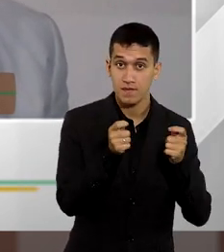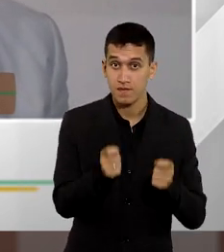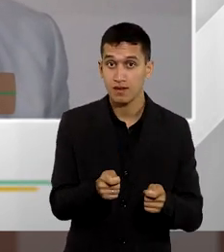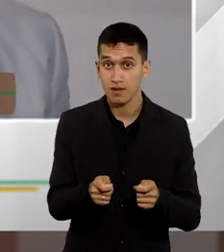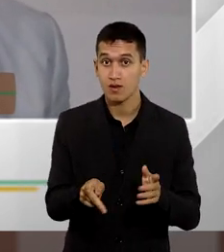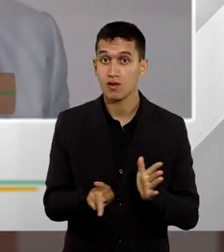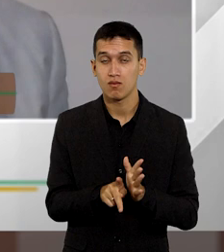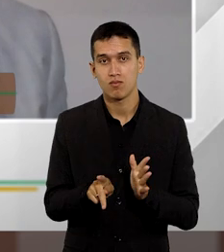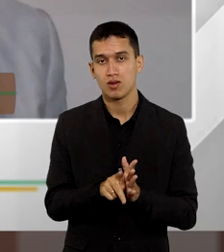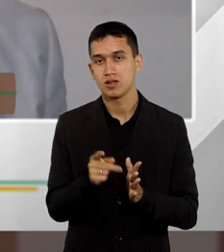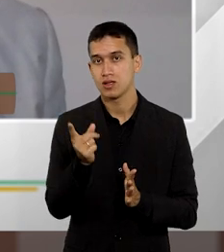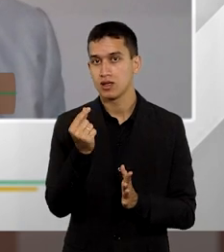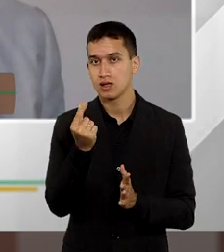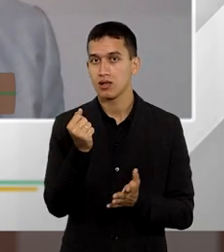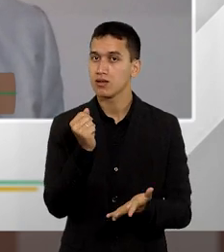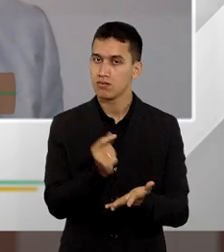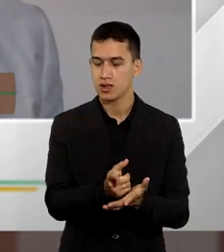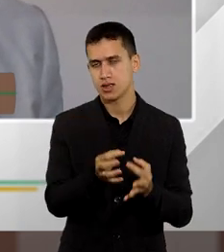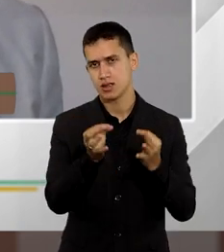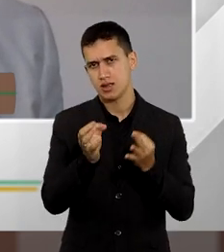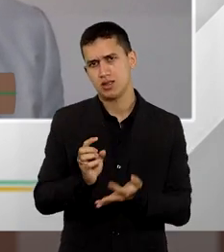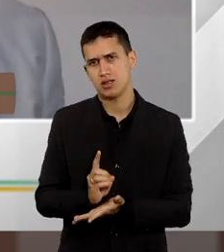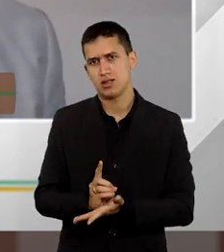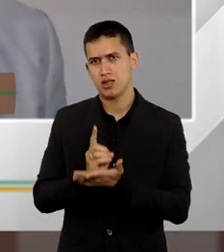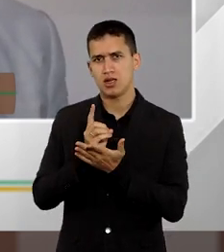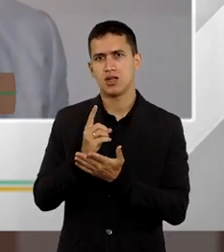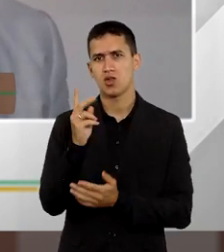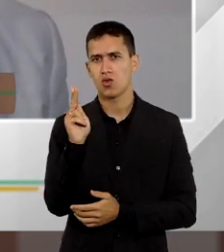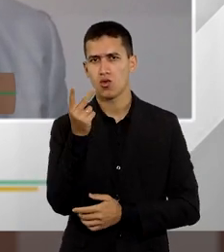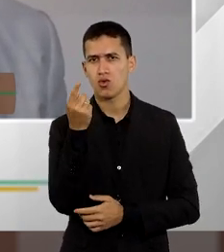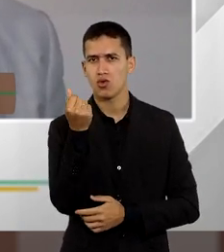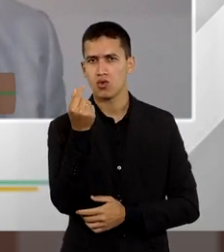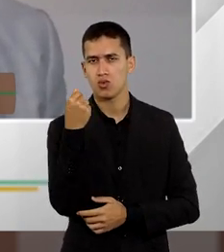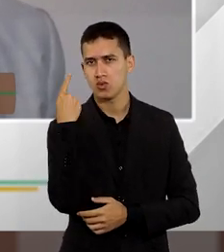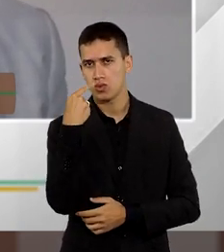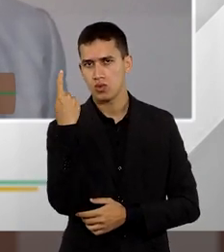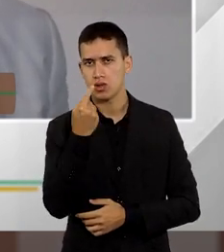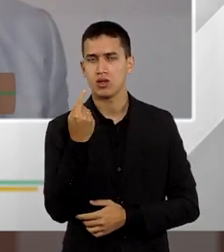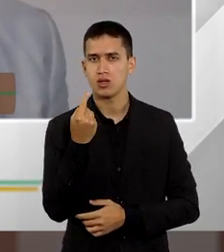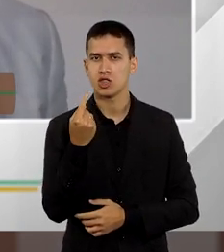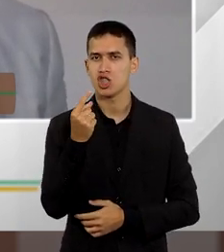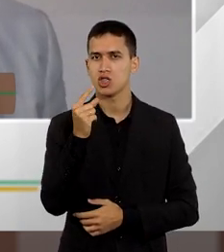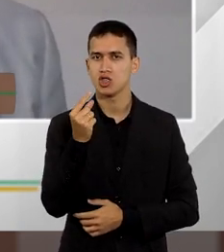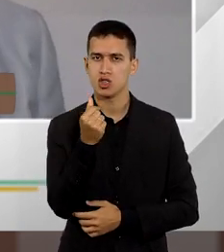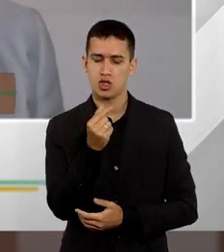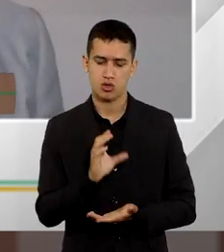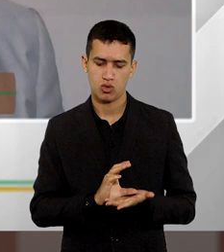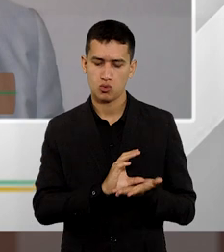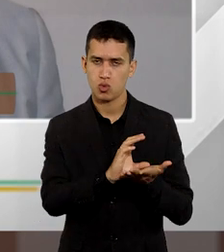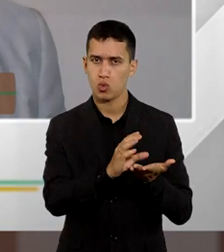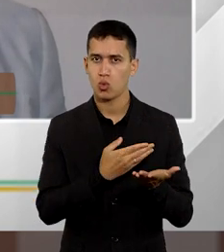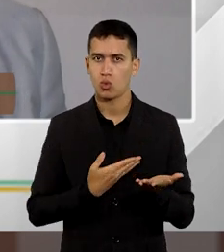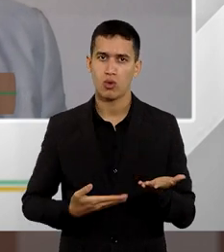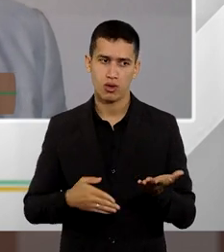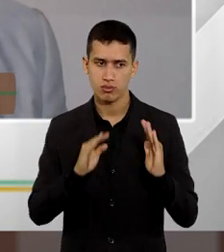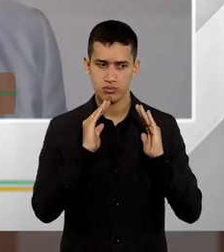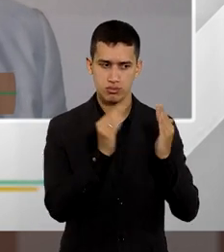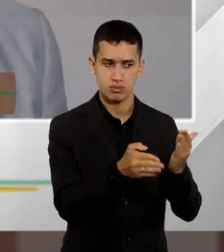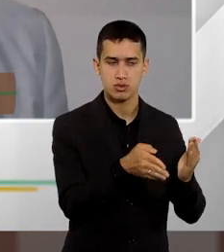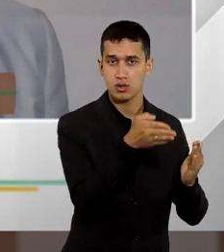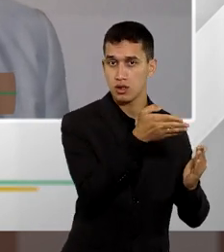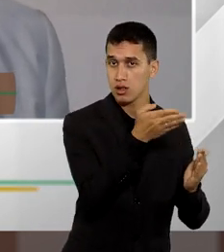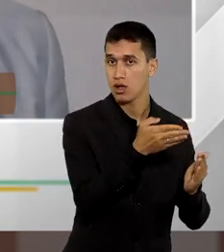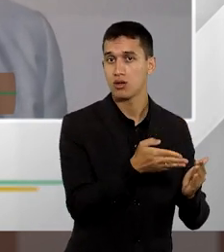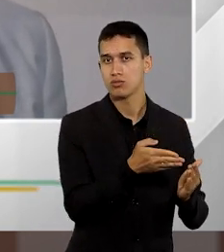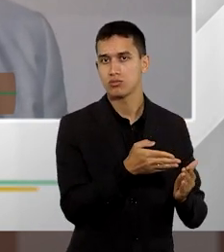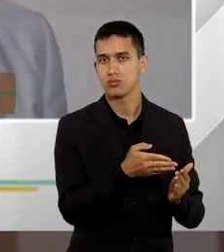forma a remunerar condignamente os honorários advocatícios, aquela verba que é destinada ao advogado da causa. E por